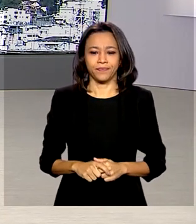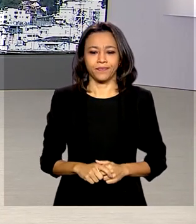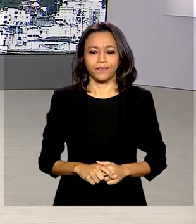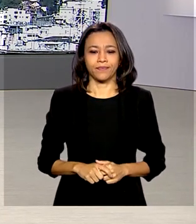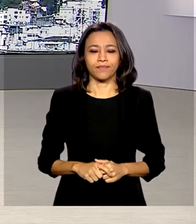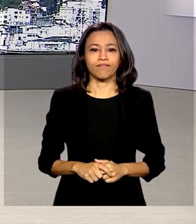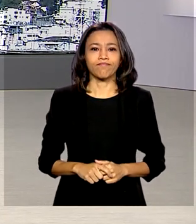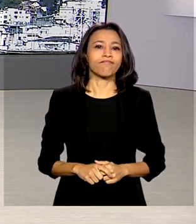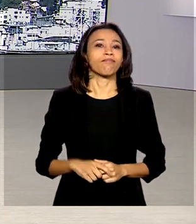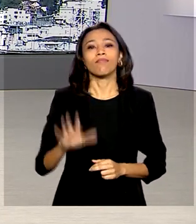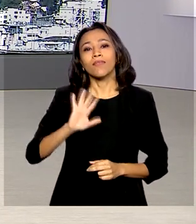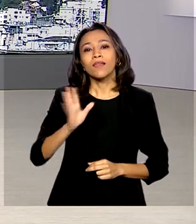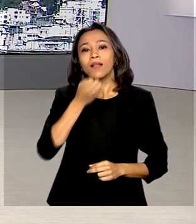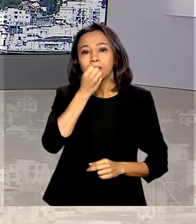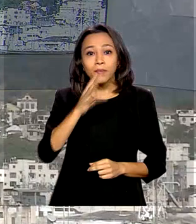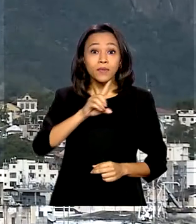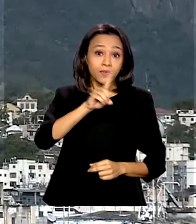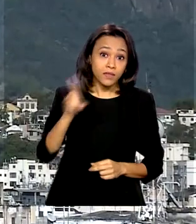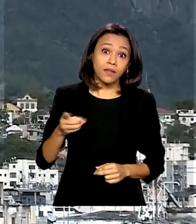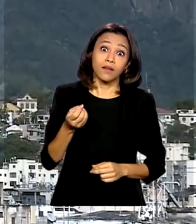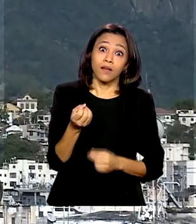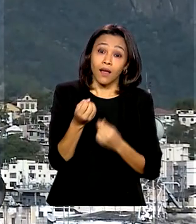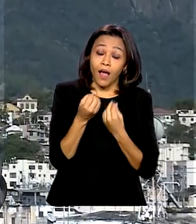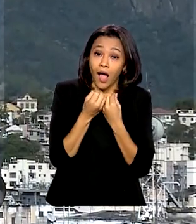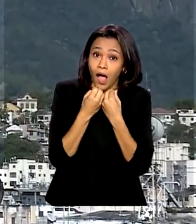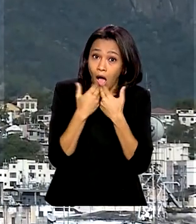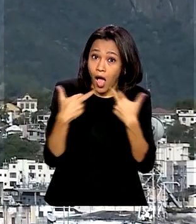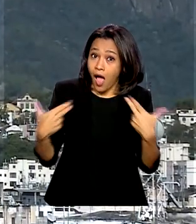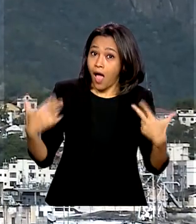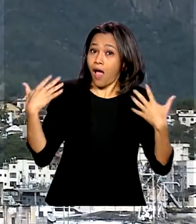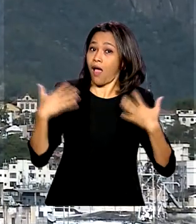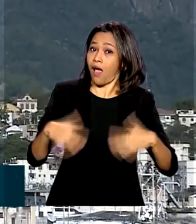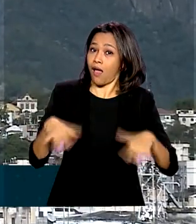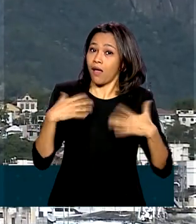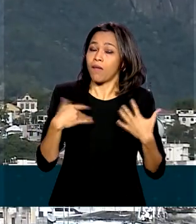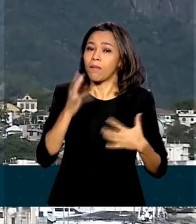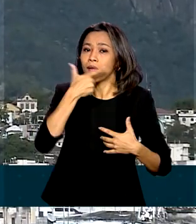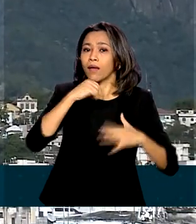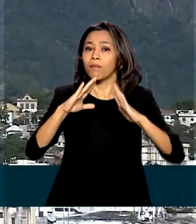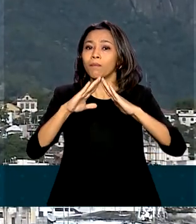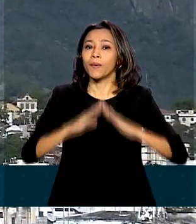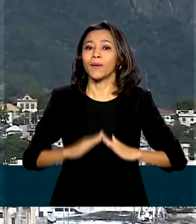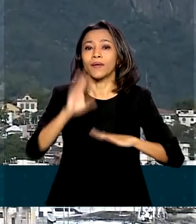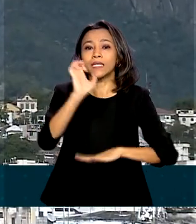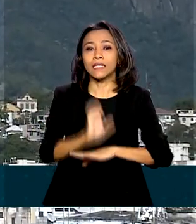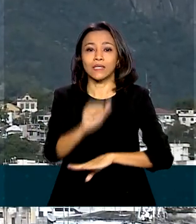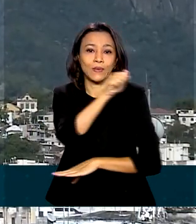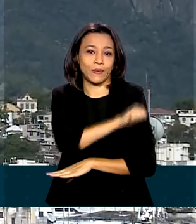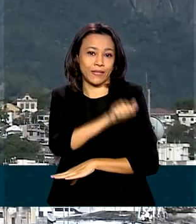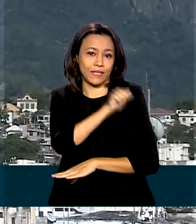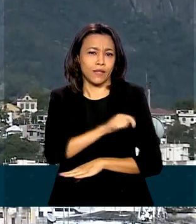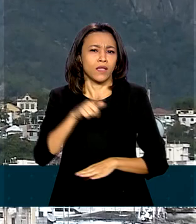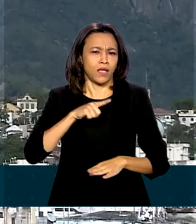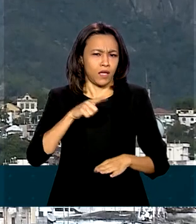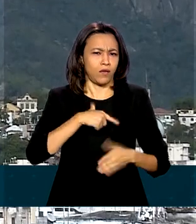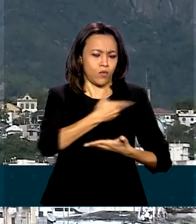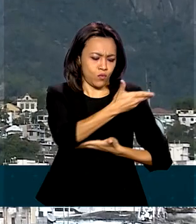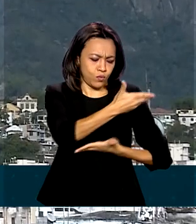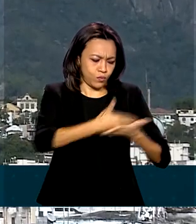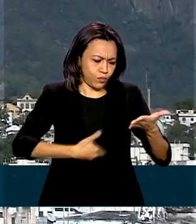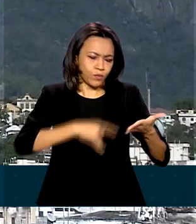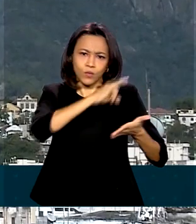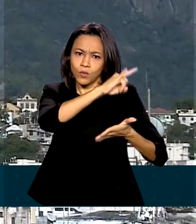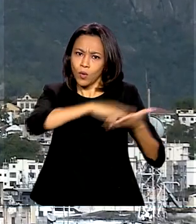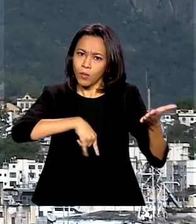Olá, Renata, bom dia! Sem dúvida, é uma boa notícia para quem mora aqui no estado do Rio de Janeiro. A portaria publicada no Diário Oficial garante esse